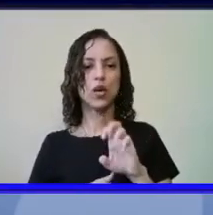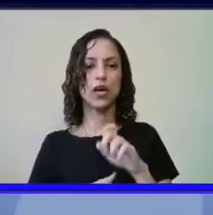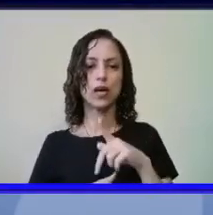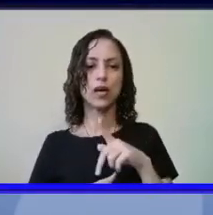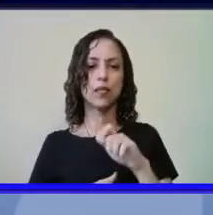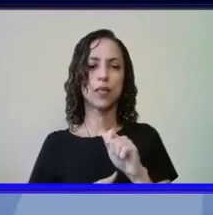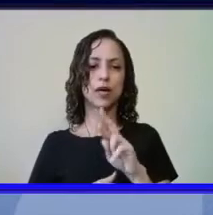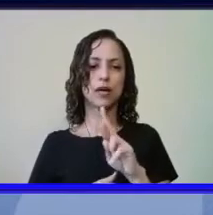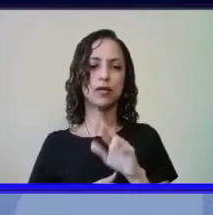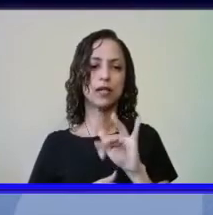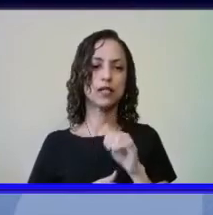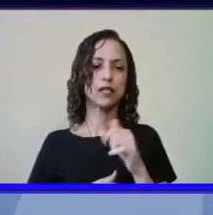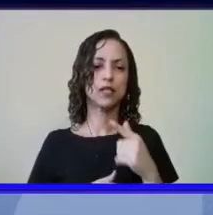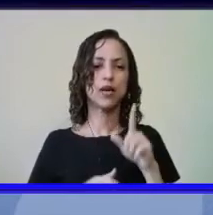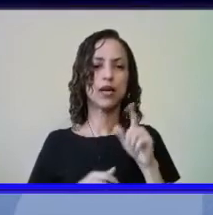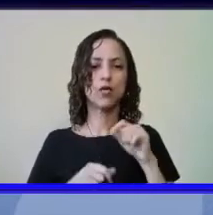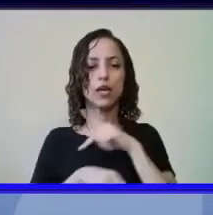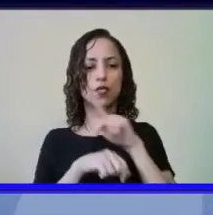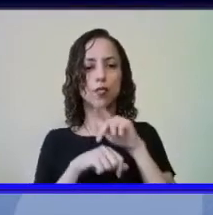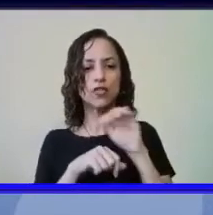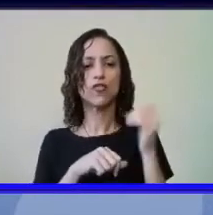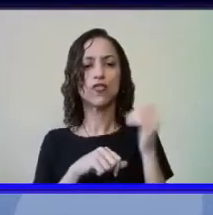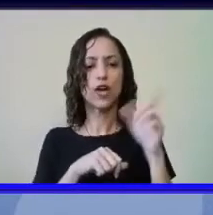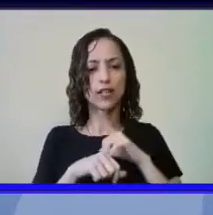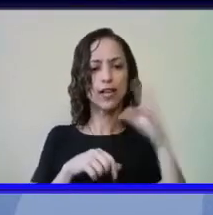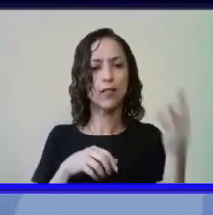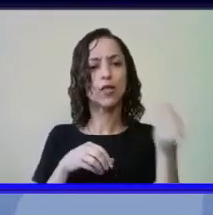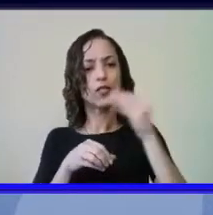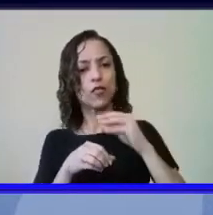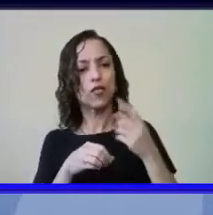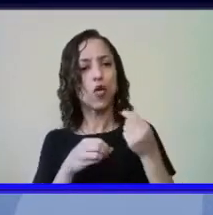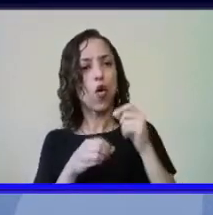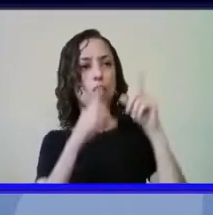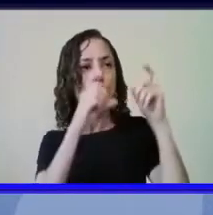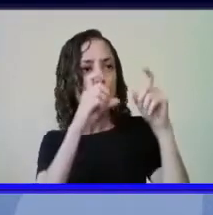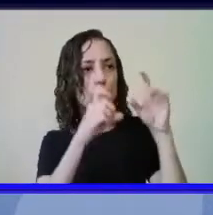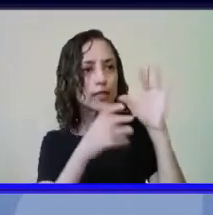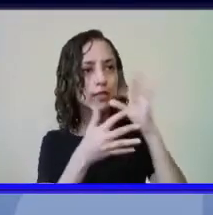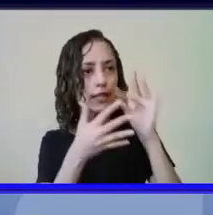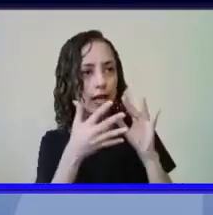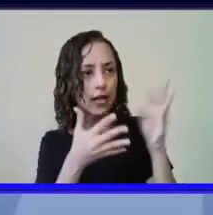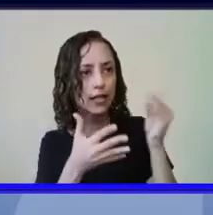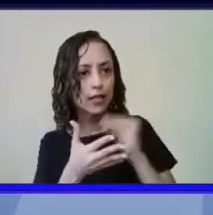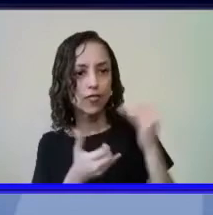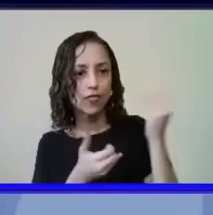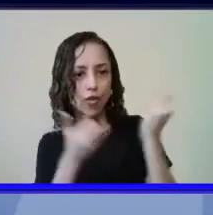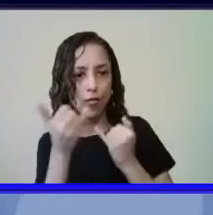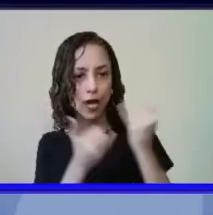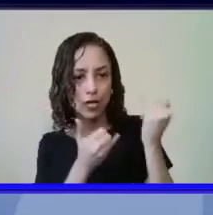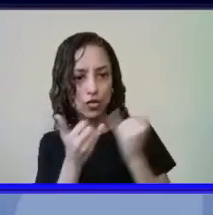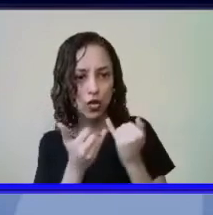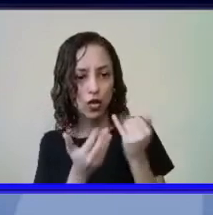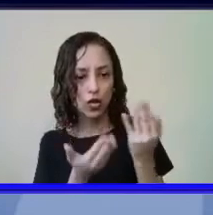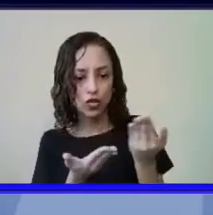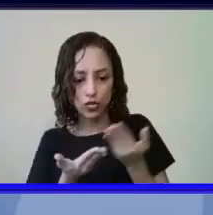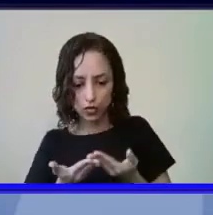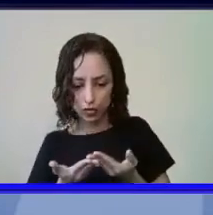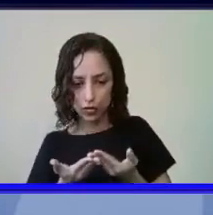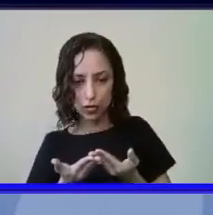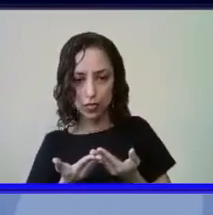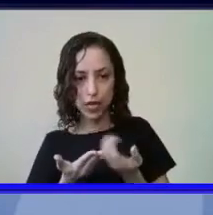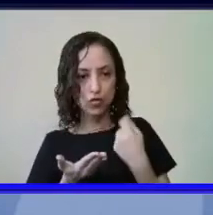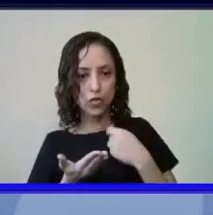país e também ir ao museu que ele está coletando suas informações sem trazê-lo para o país